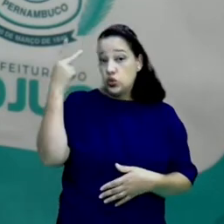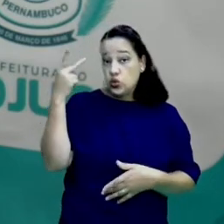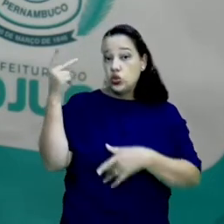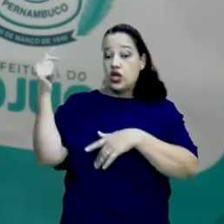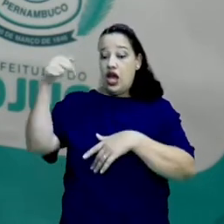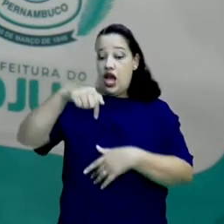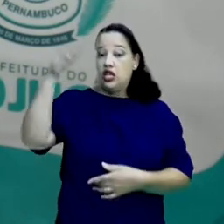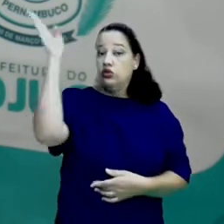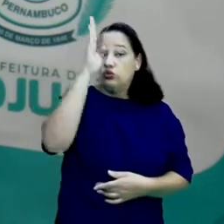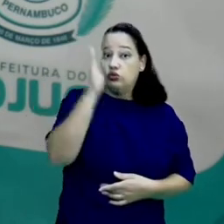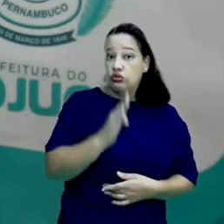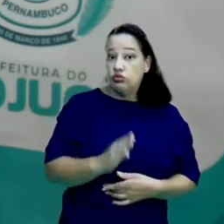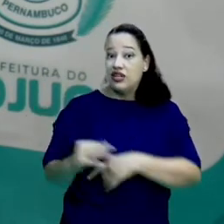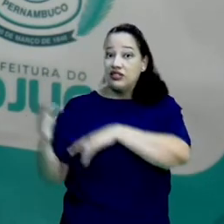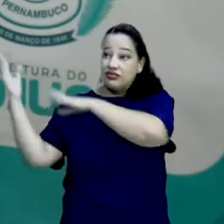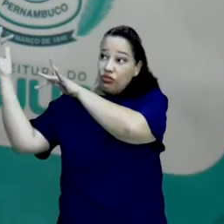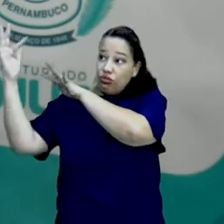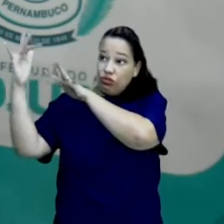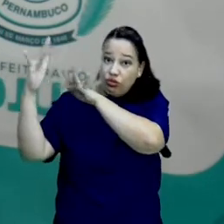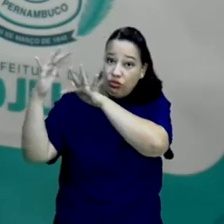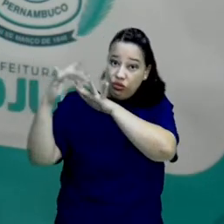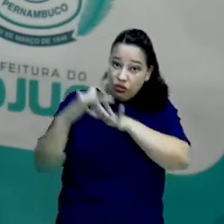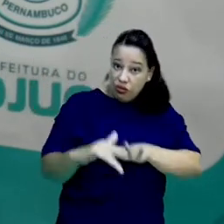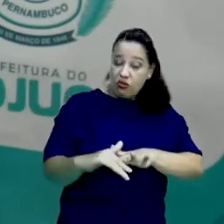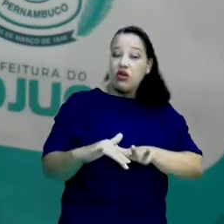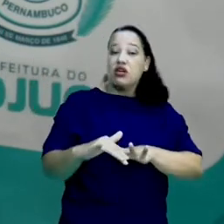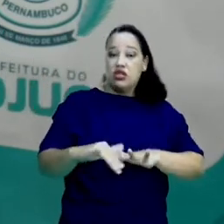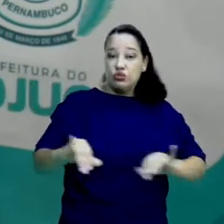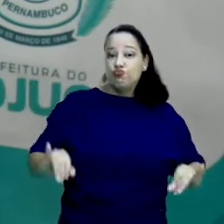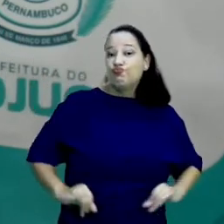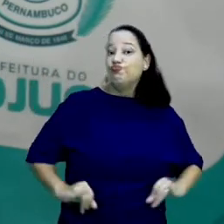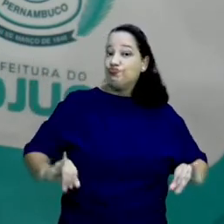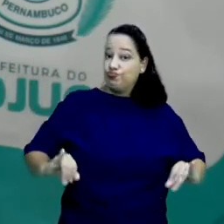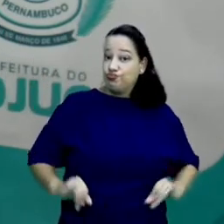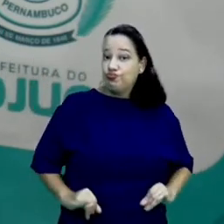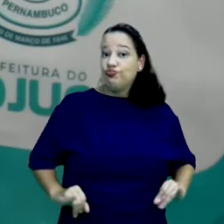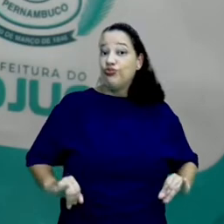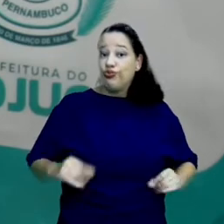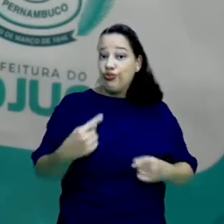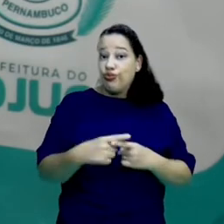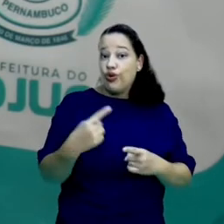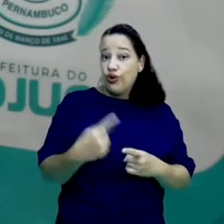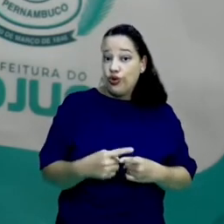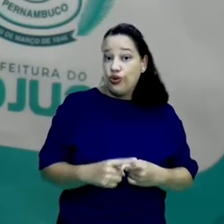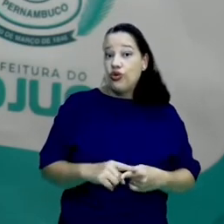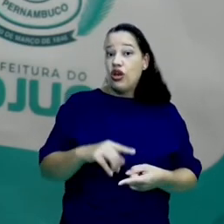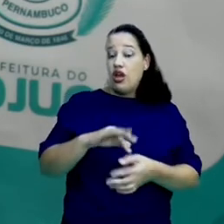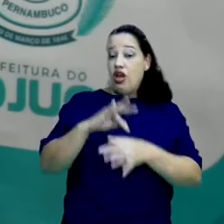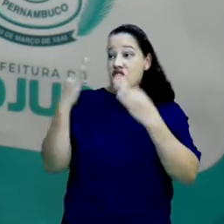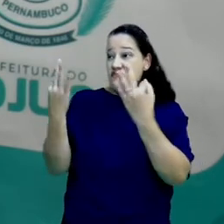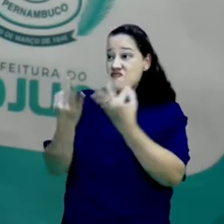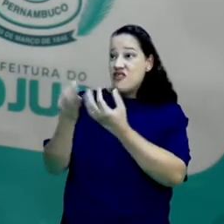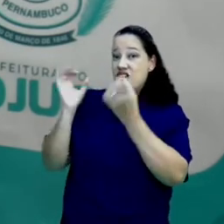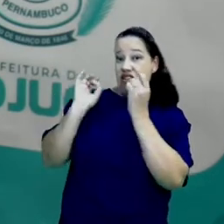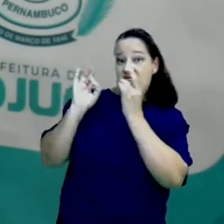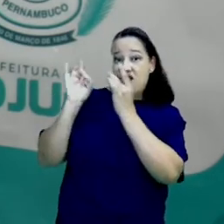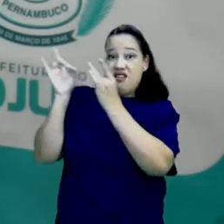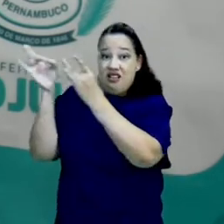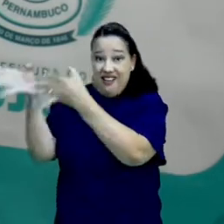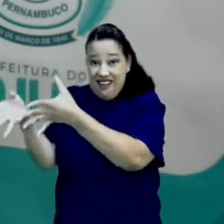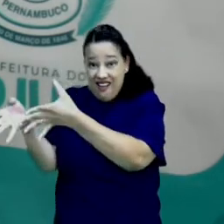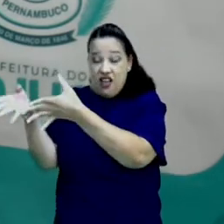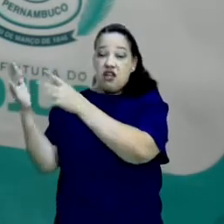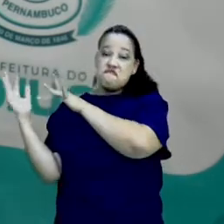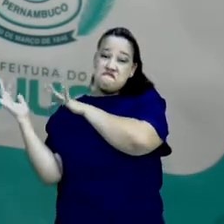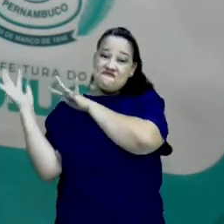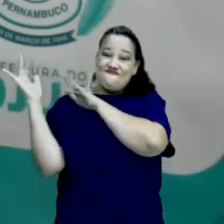escravizadas, sofridas por estar deixando seus países de origem no seu continente africano. E aí, todo